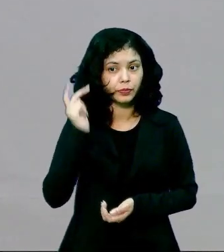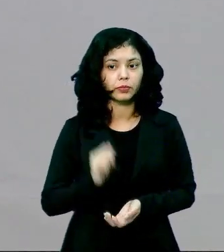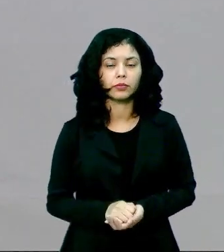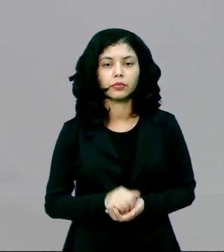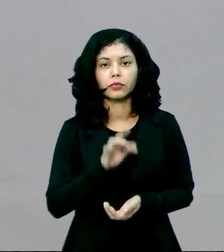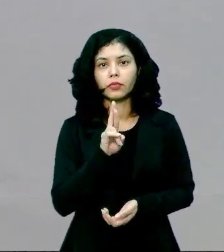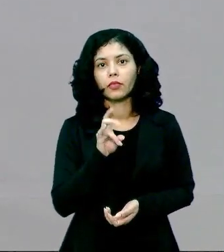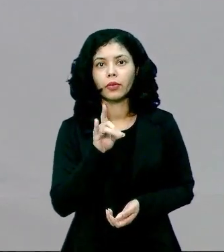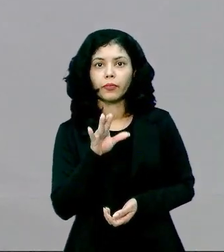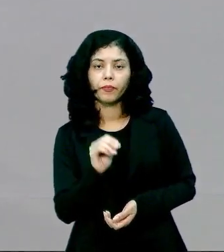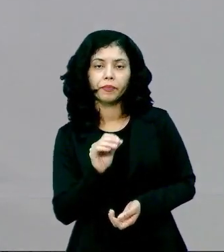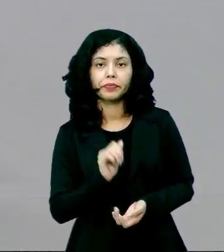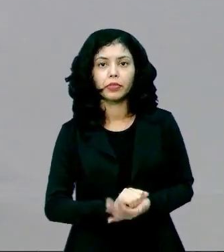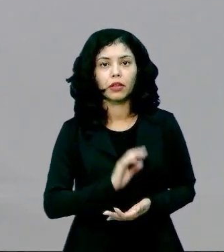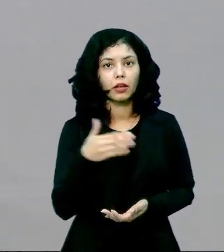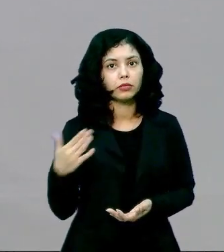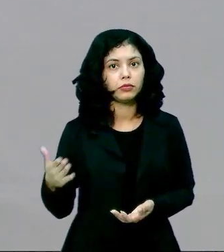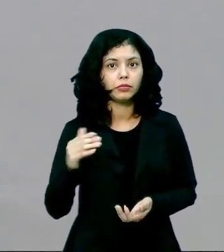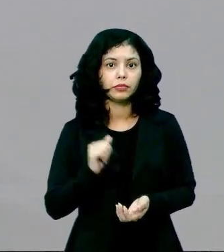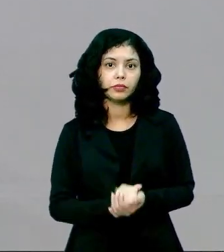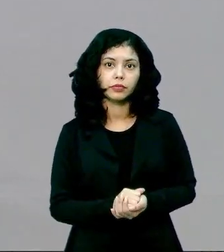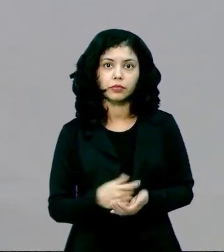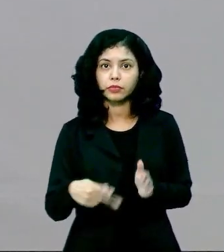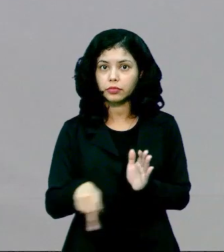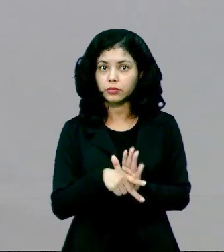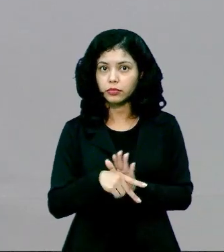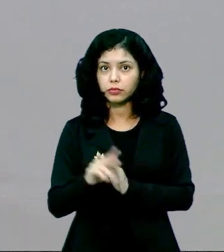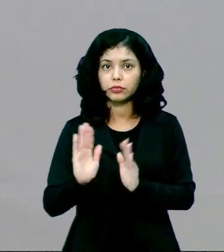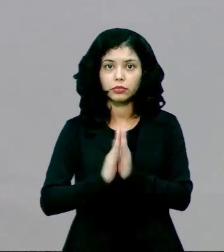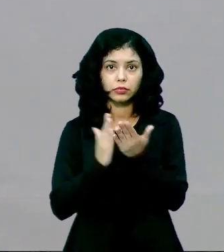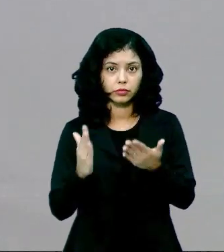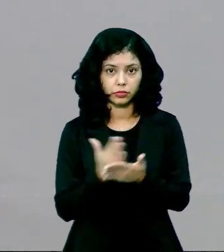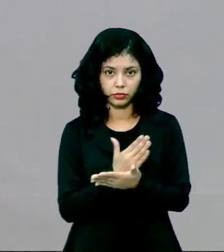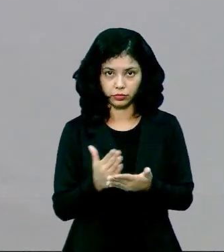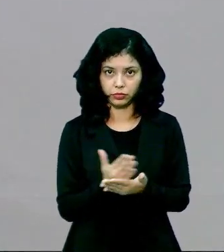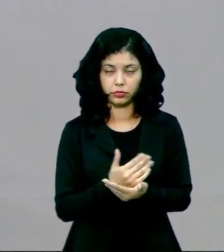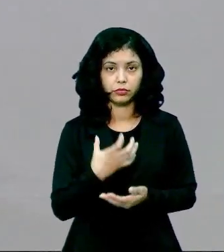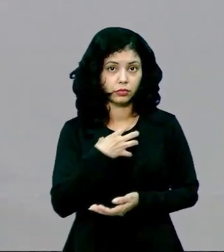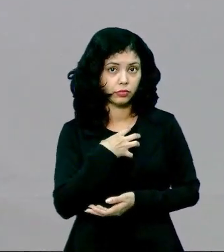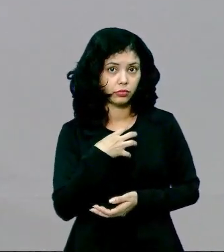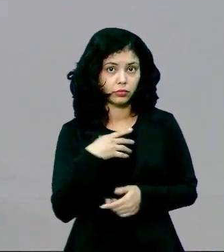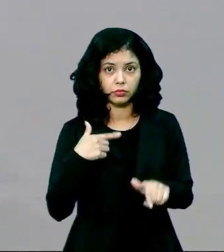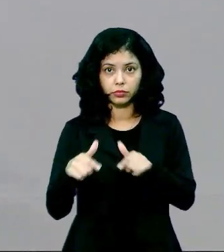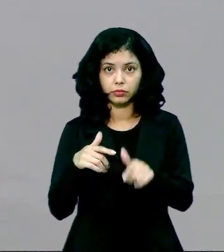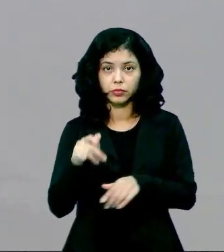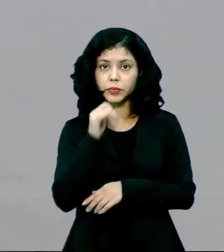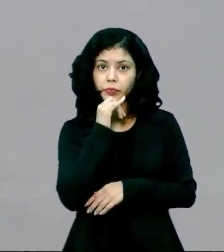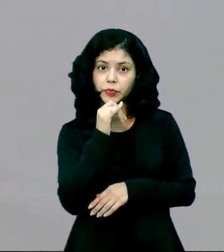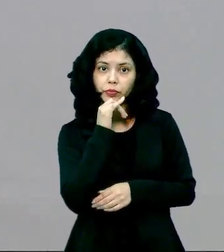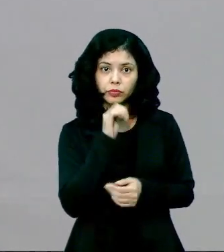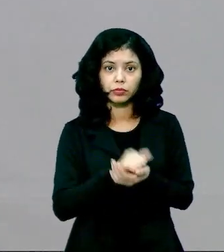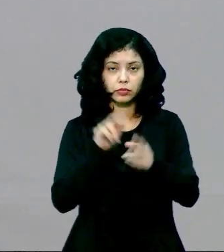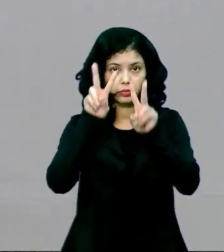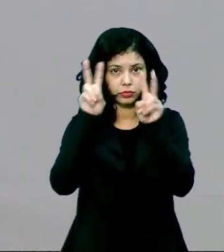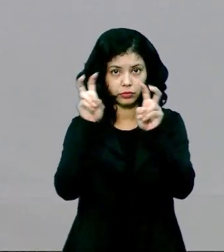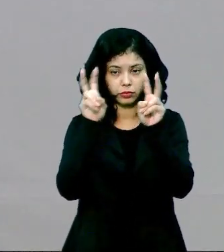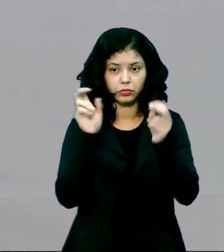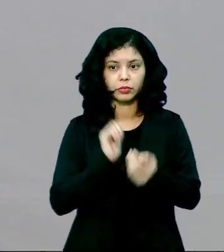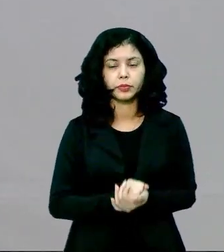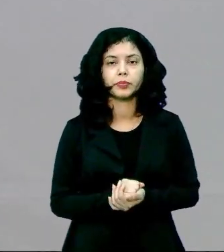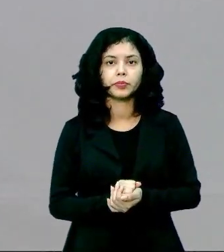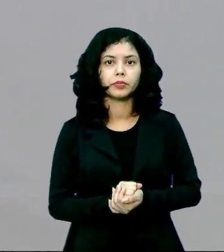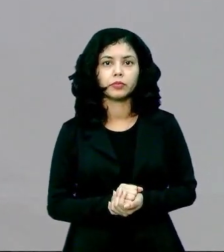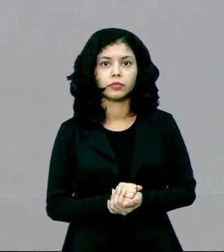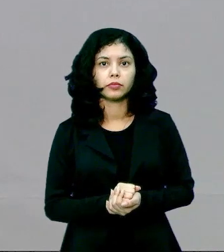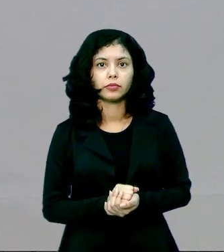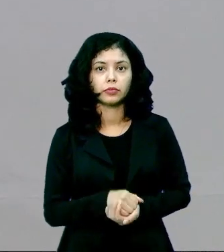Ricardo Antunes, quando em seus livros, Os Sentidos do Trabalho, por exemplo, é um dos títulos do livro